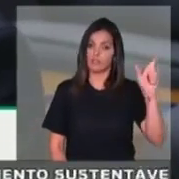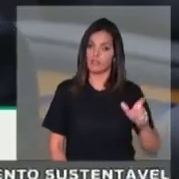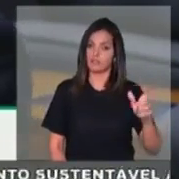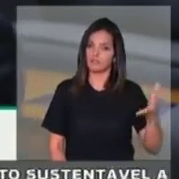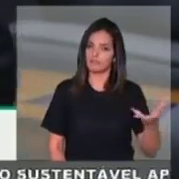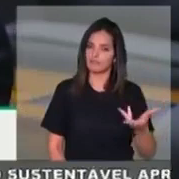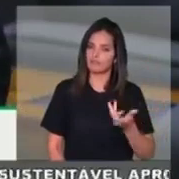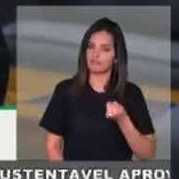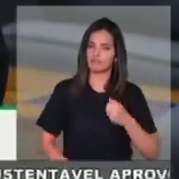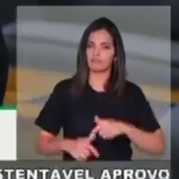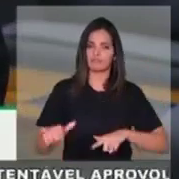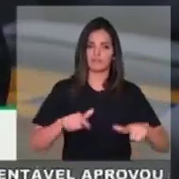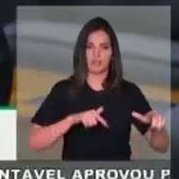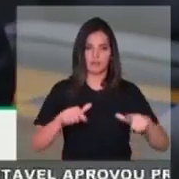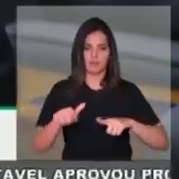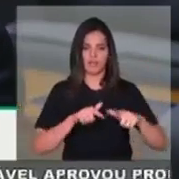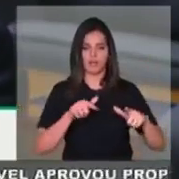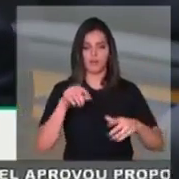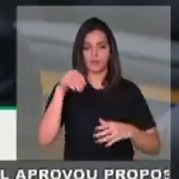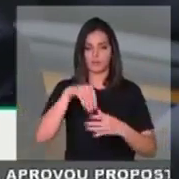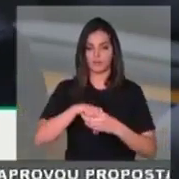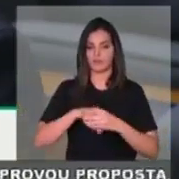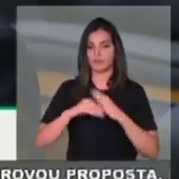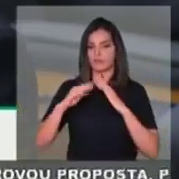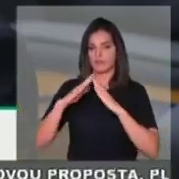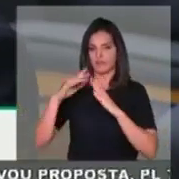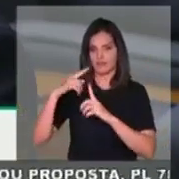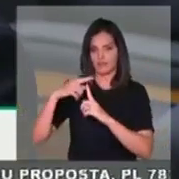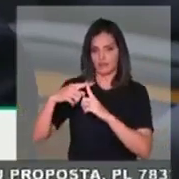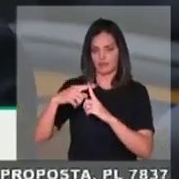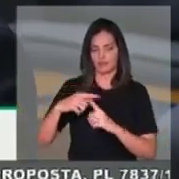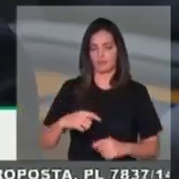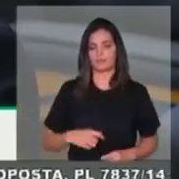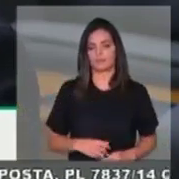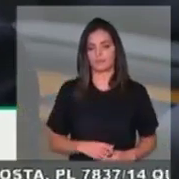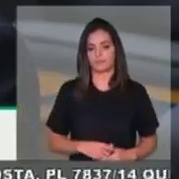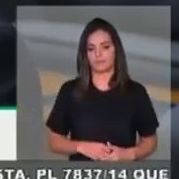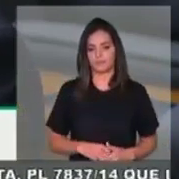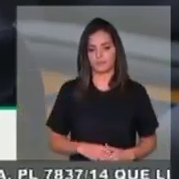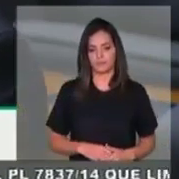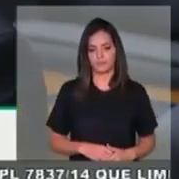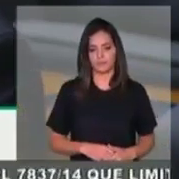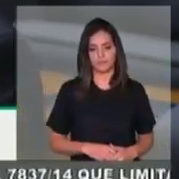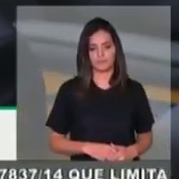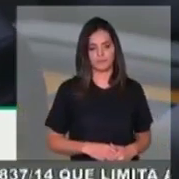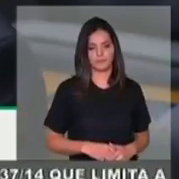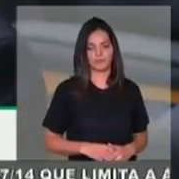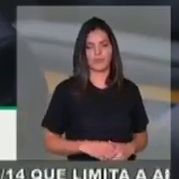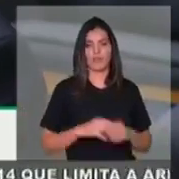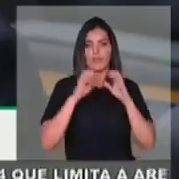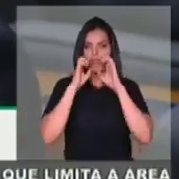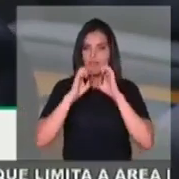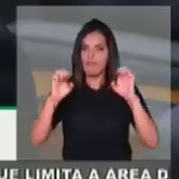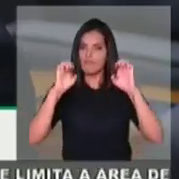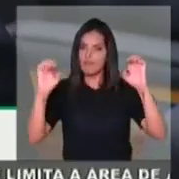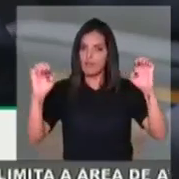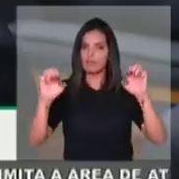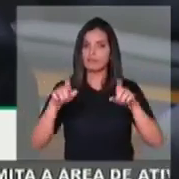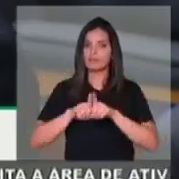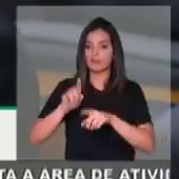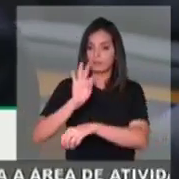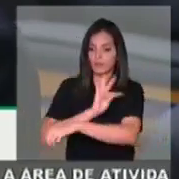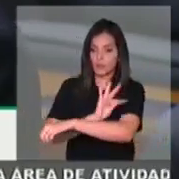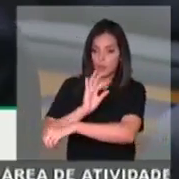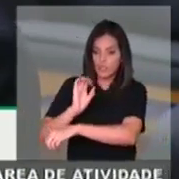desenvolvendo à frente desta importante instituição de evangelização, não apenas do